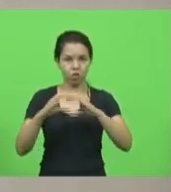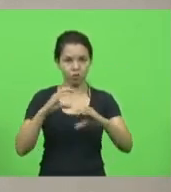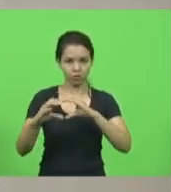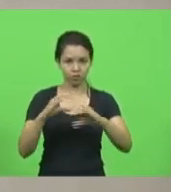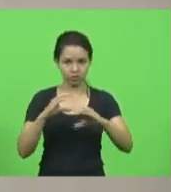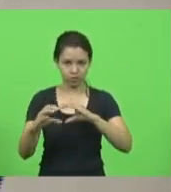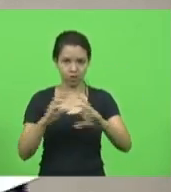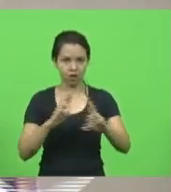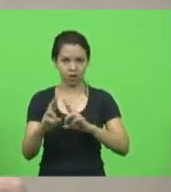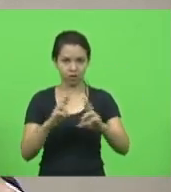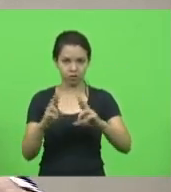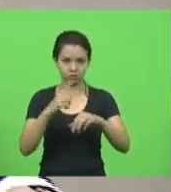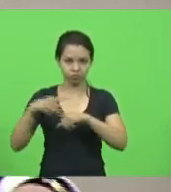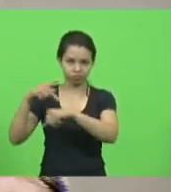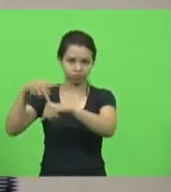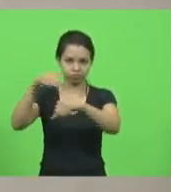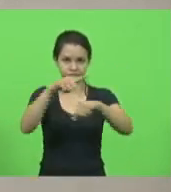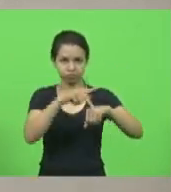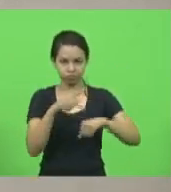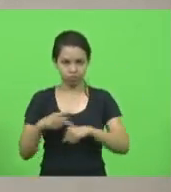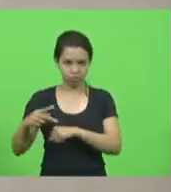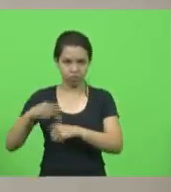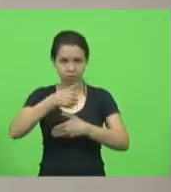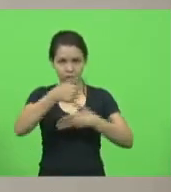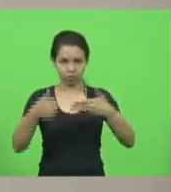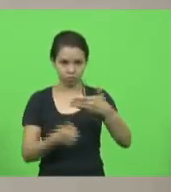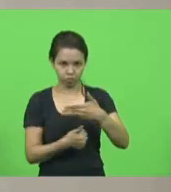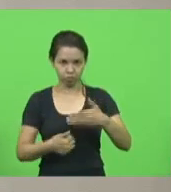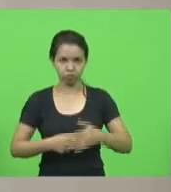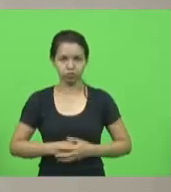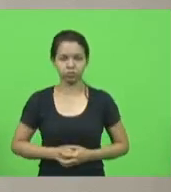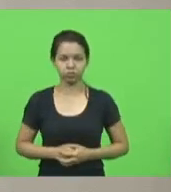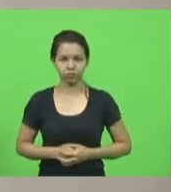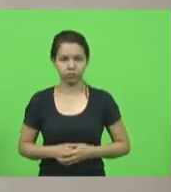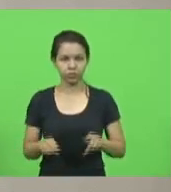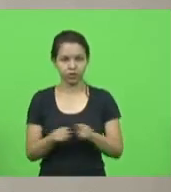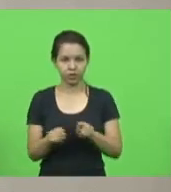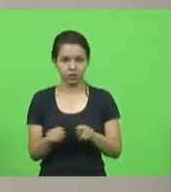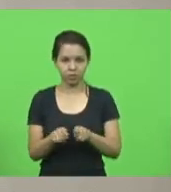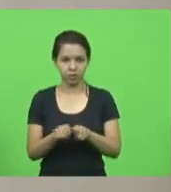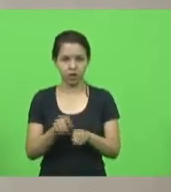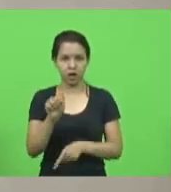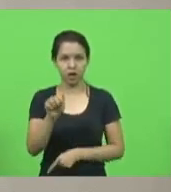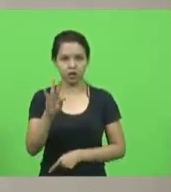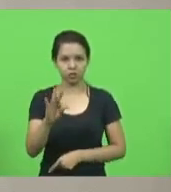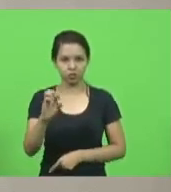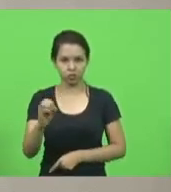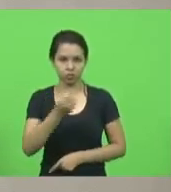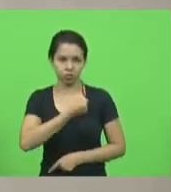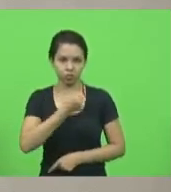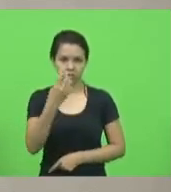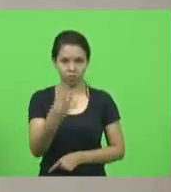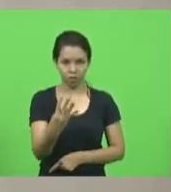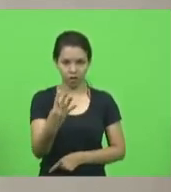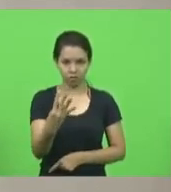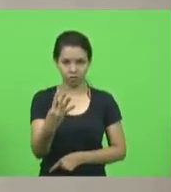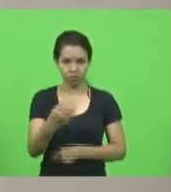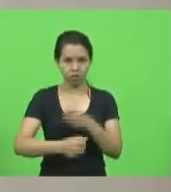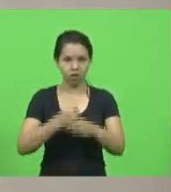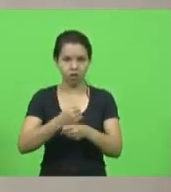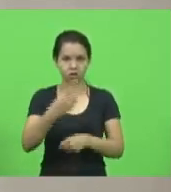Internacionais e do Mercosul, e do Ato da Presidência nº 4 de 2021,